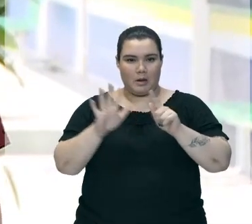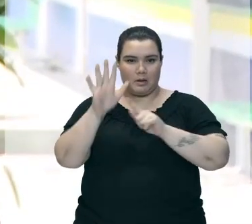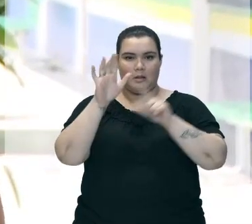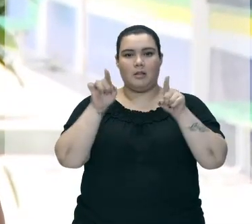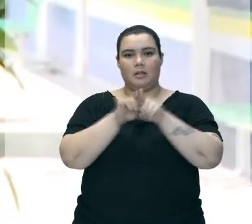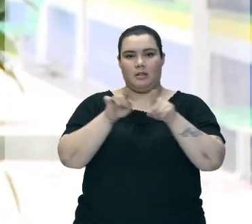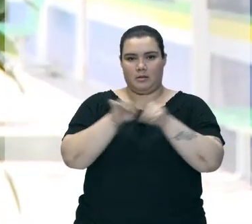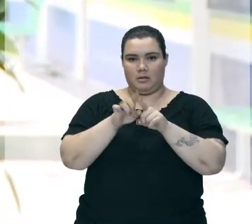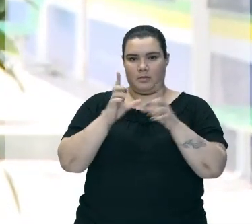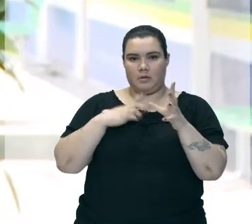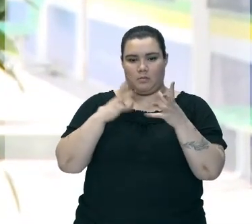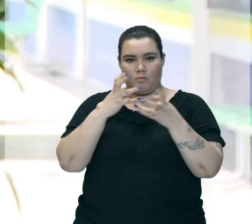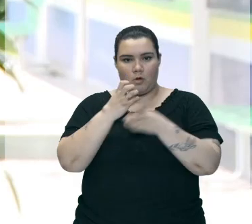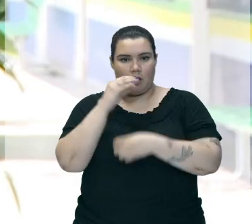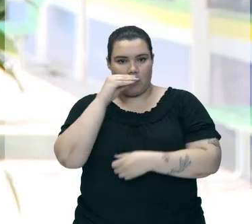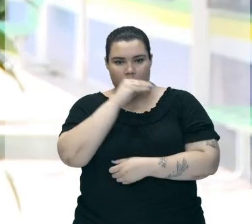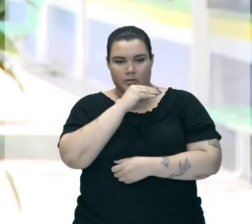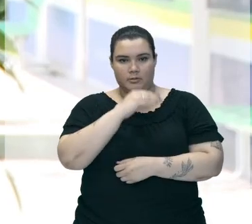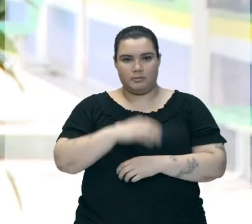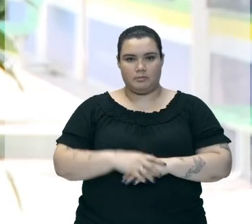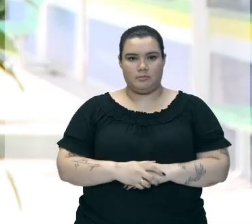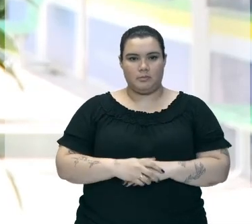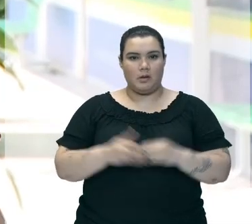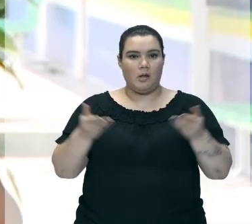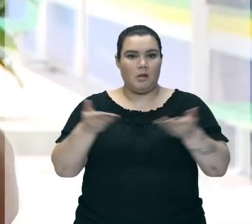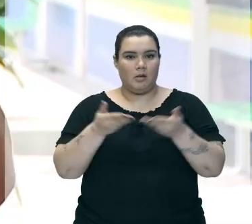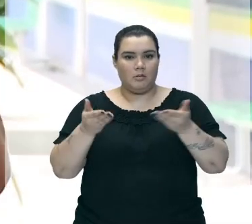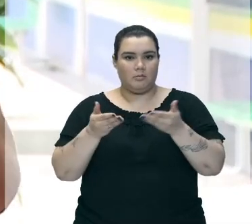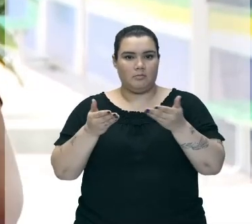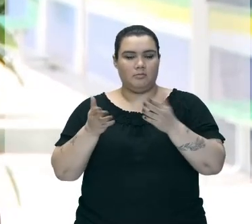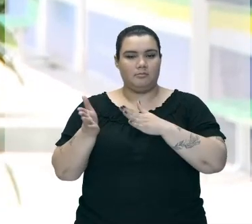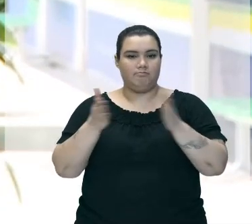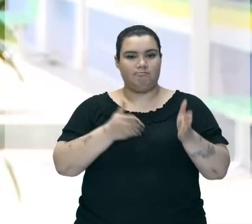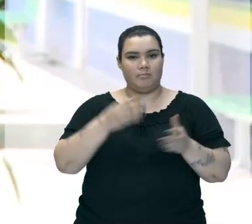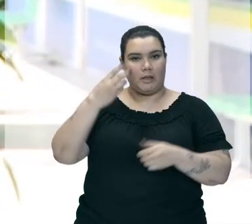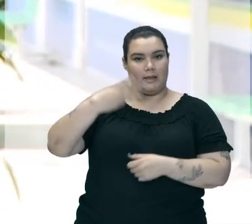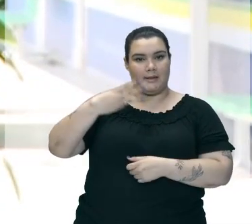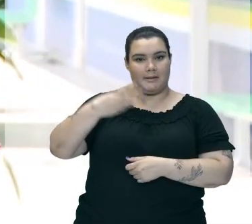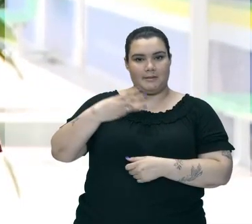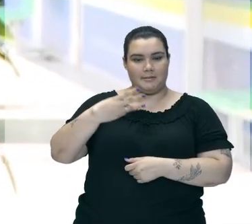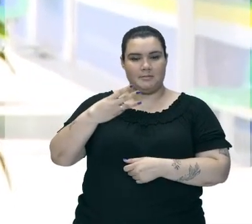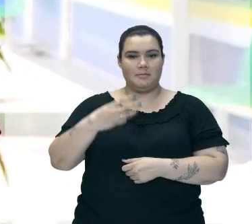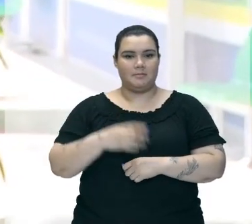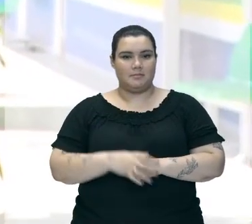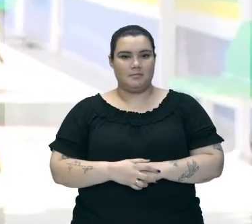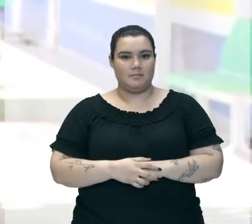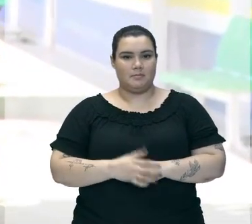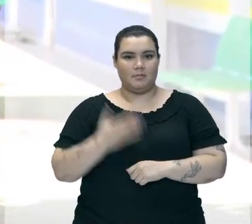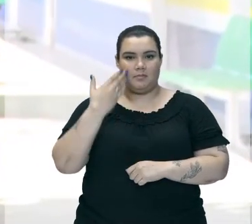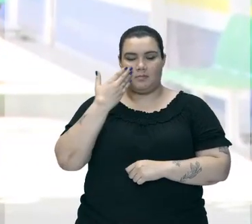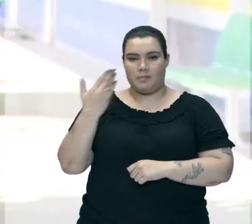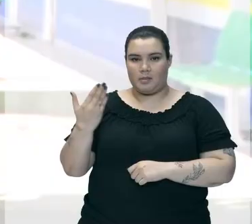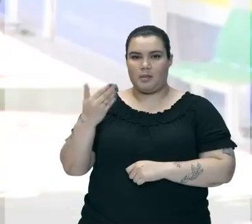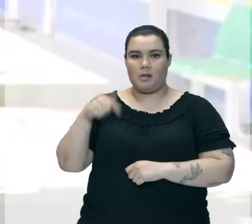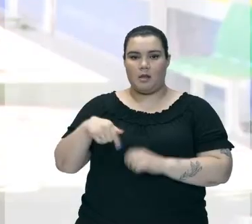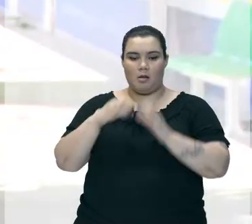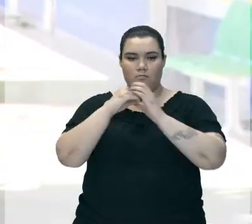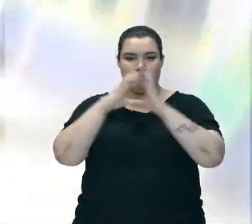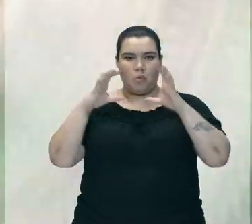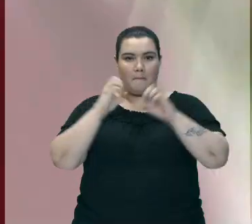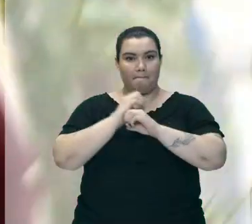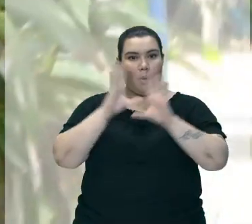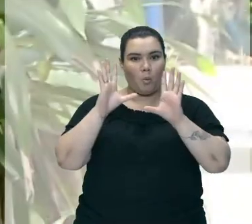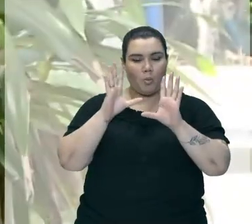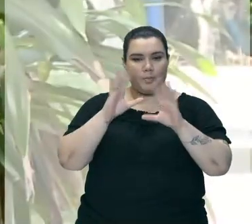Também Libera Muito Calor E Agora Nós Vamos Para Nossa Terceira Parte Que Nós Vamos Estar Explodindo Esse